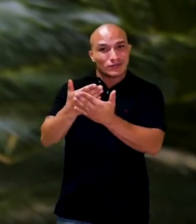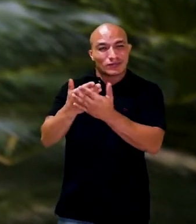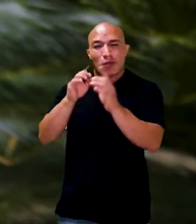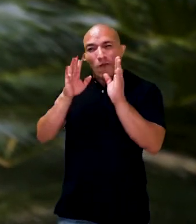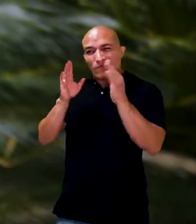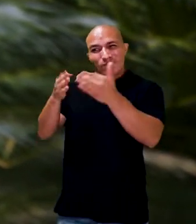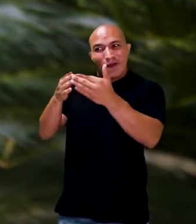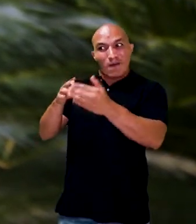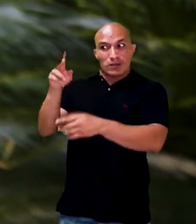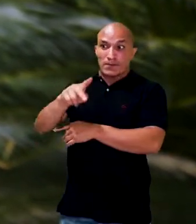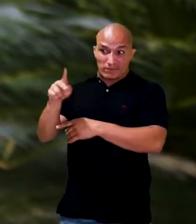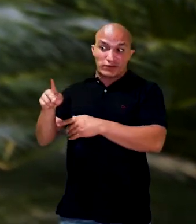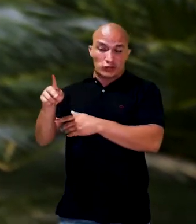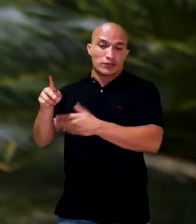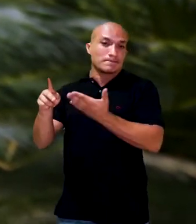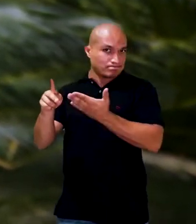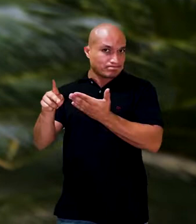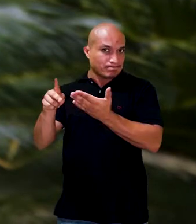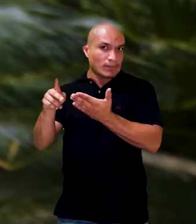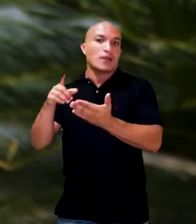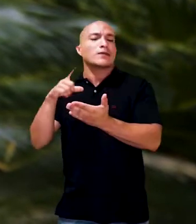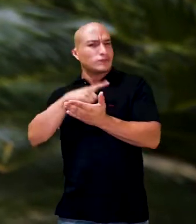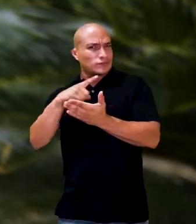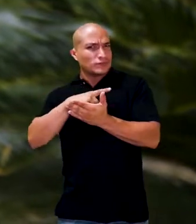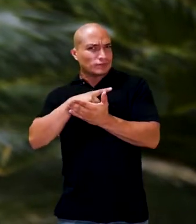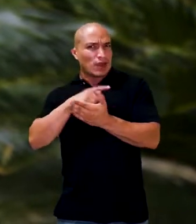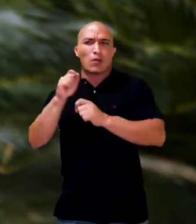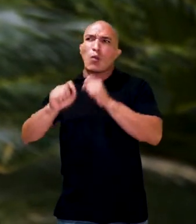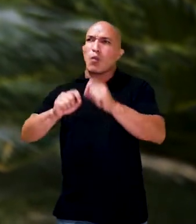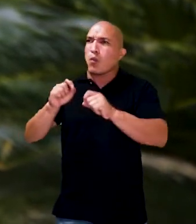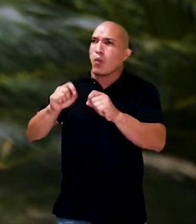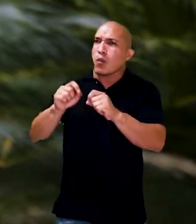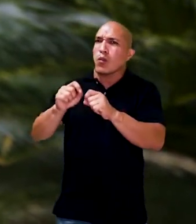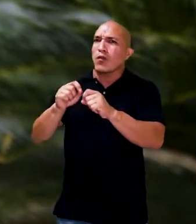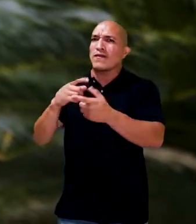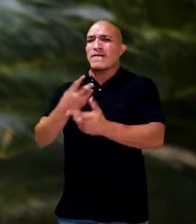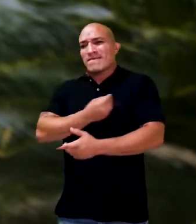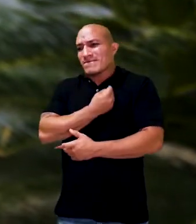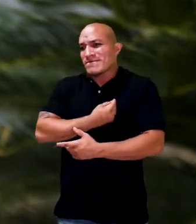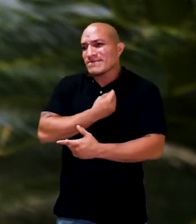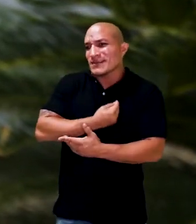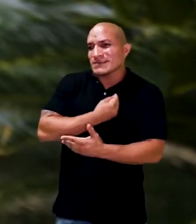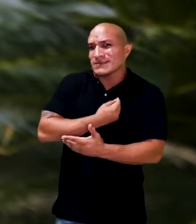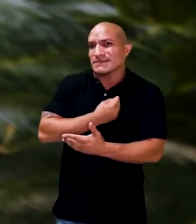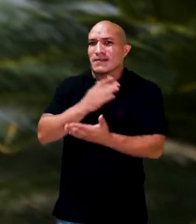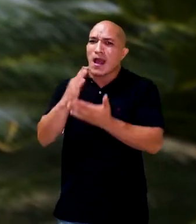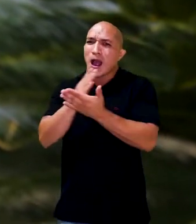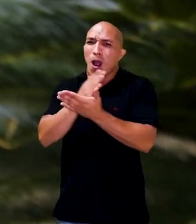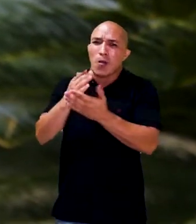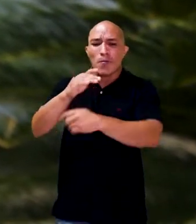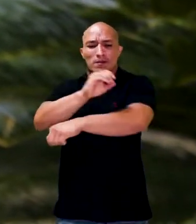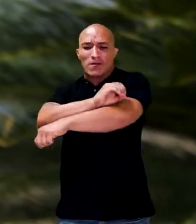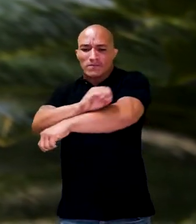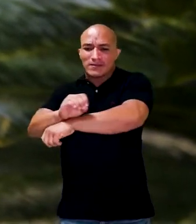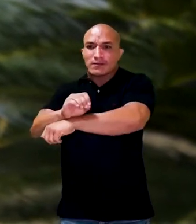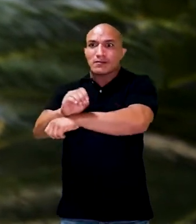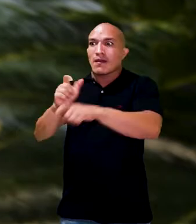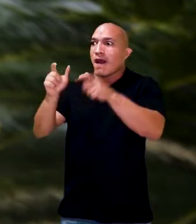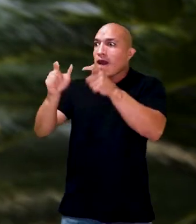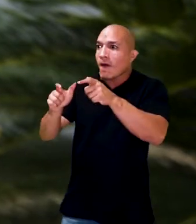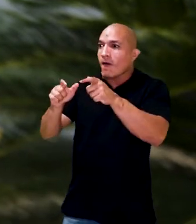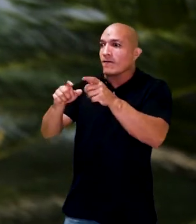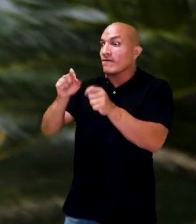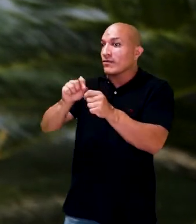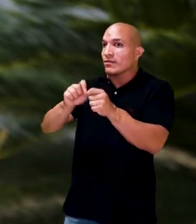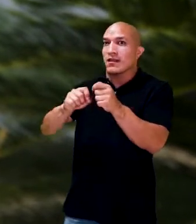ambiente escolar com foco nos professores. Eles tiveram a oportunidade de vivenciar algumas